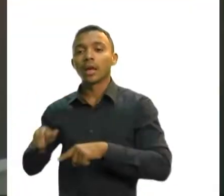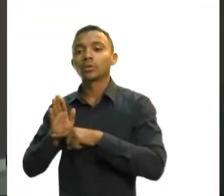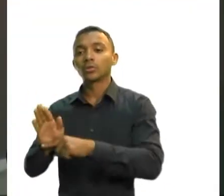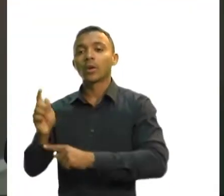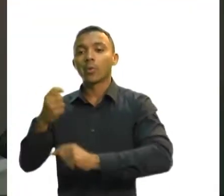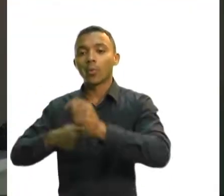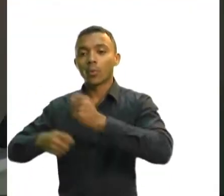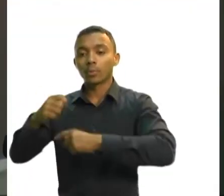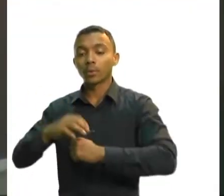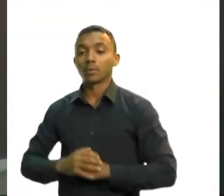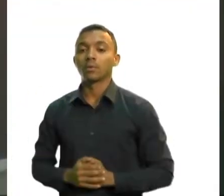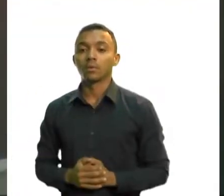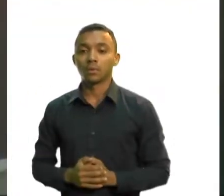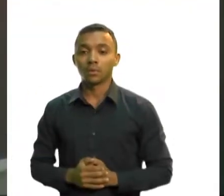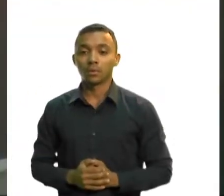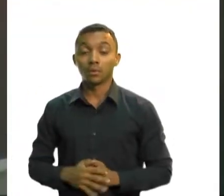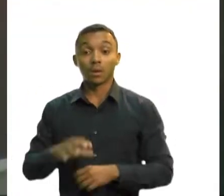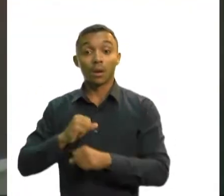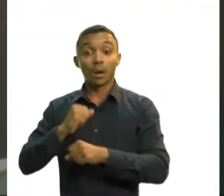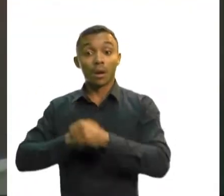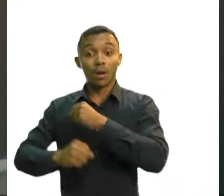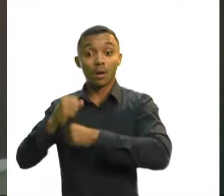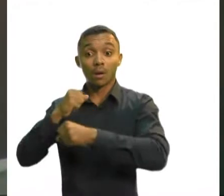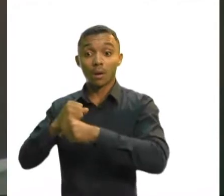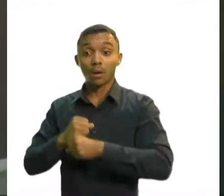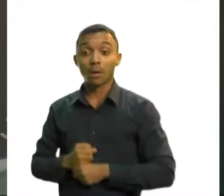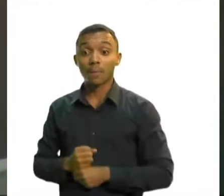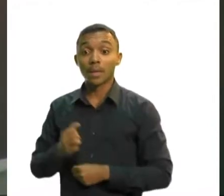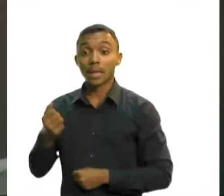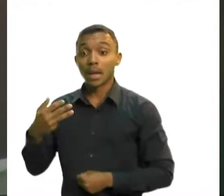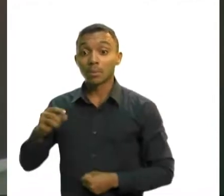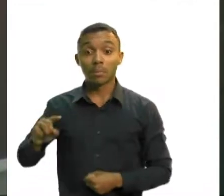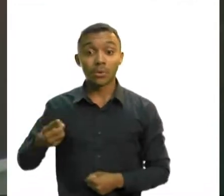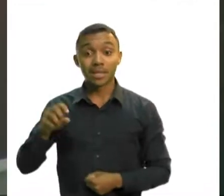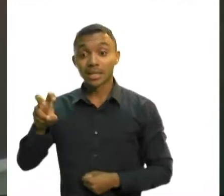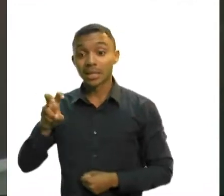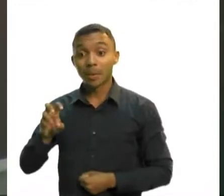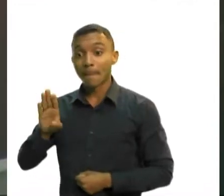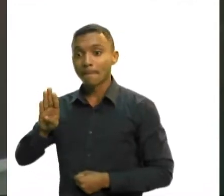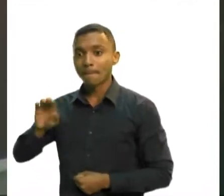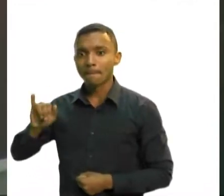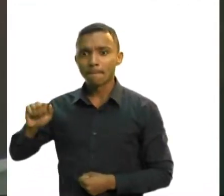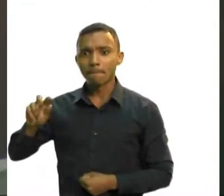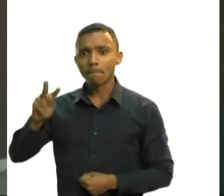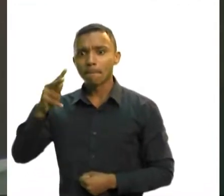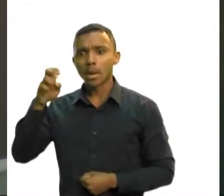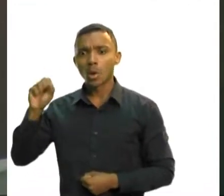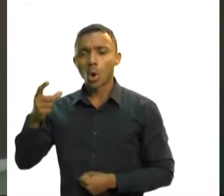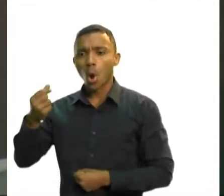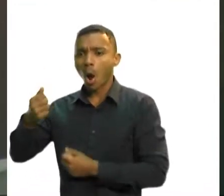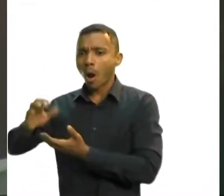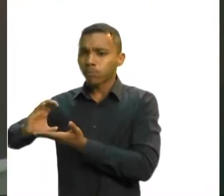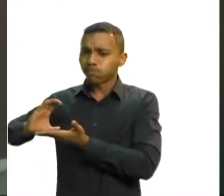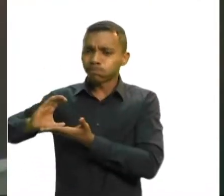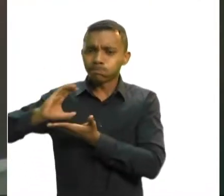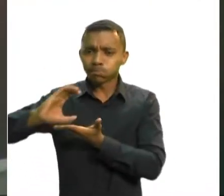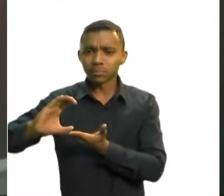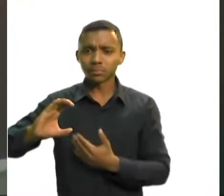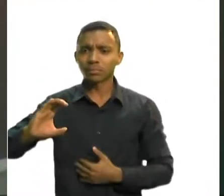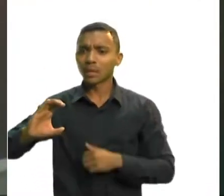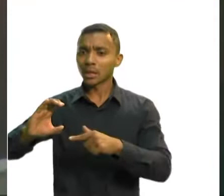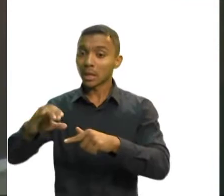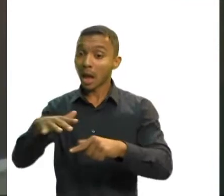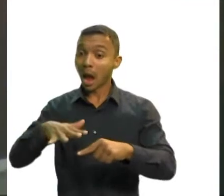investimos arredondando 3,5 bilhões de reais só em investimento público